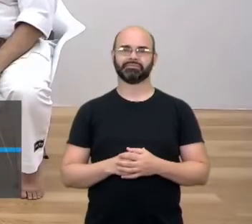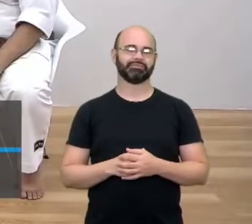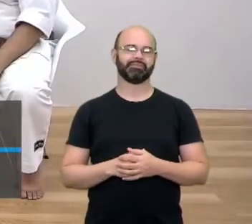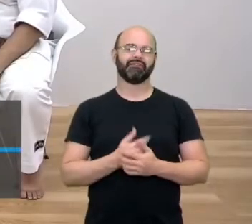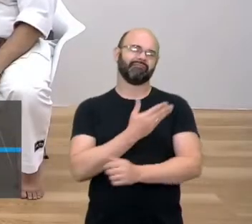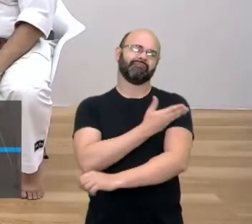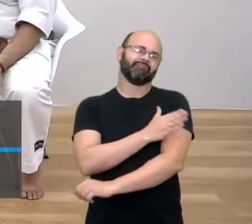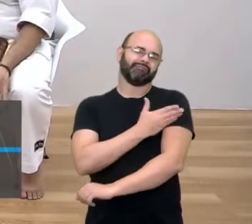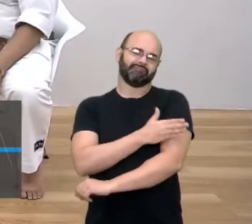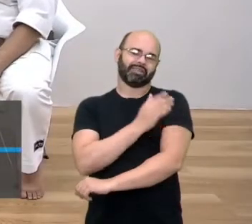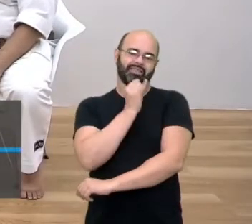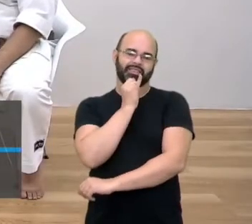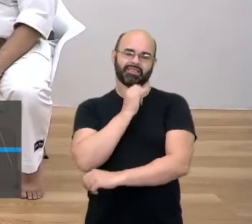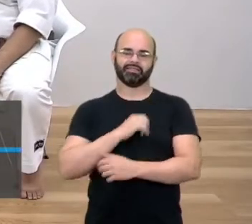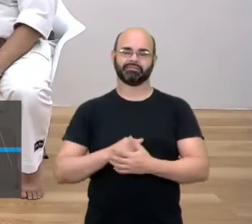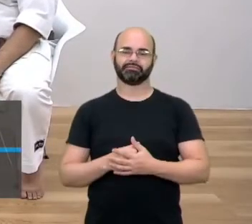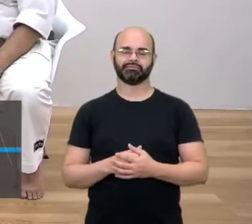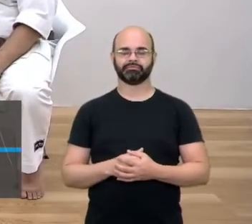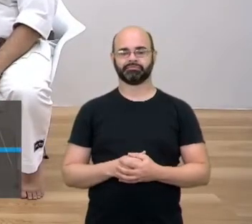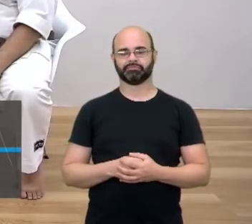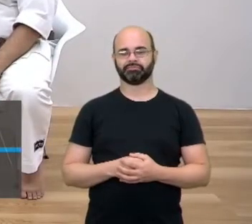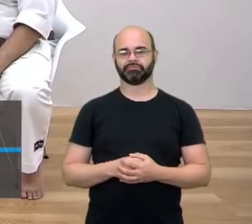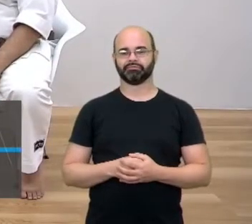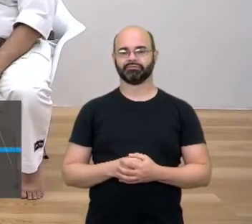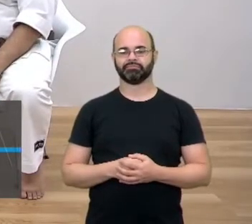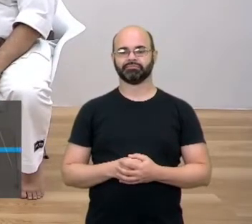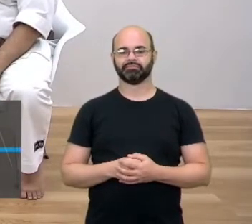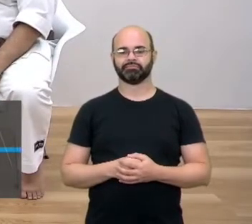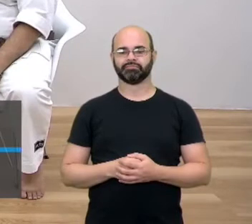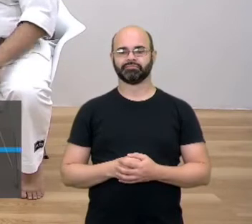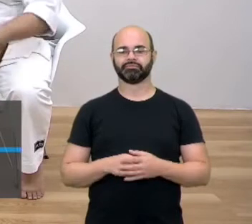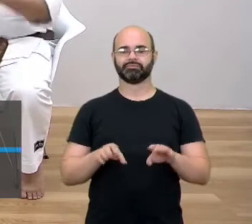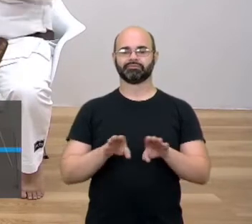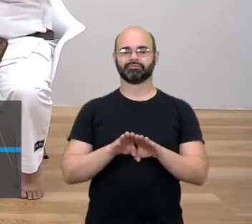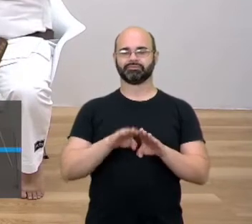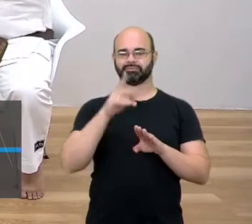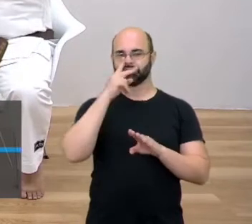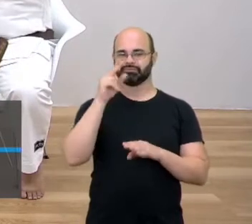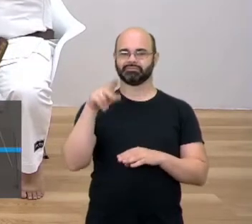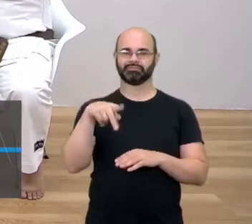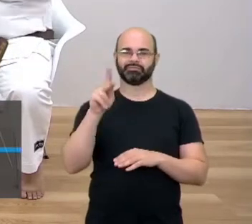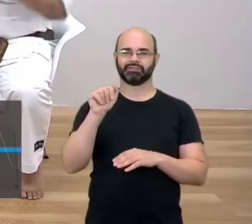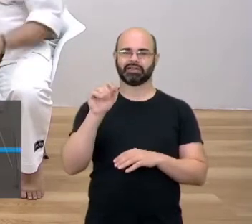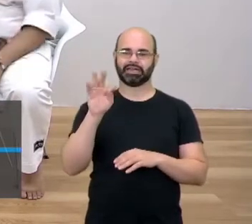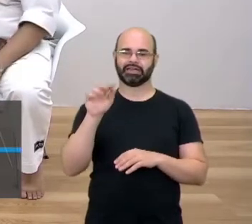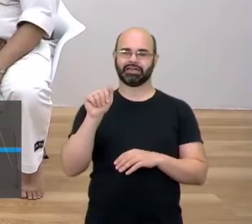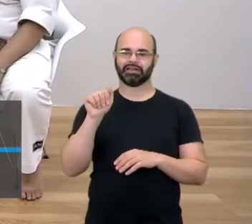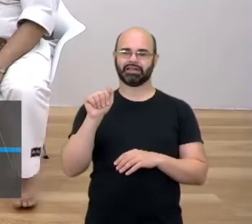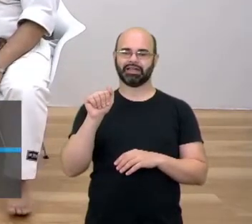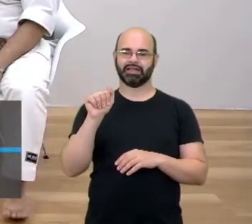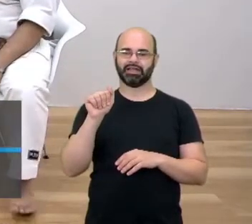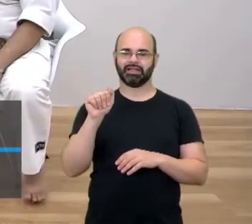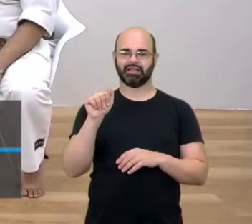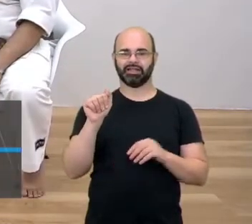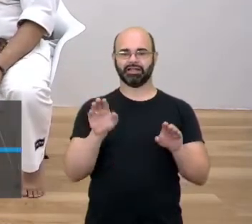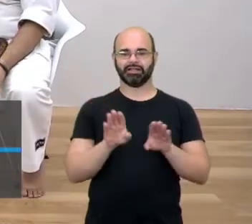ensaiado. É uma coreografia. Assim como eu acho que eu adoro os katas. Sim, os katas. Katas, pra mim, simboliza uma coreografia,